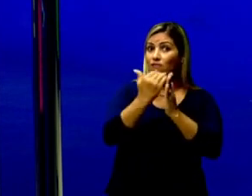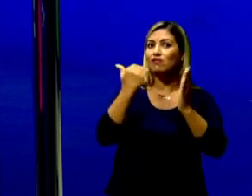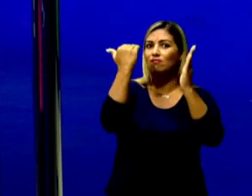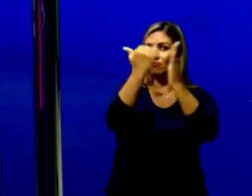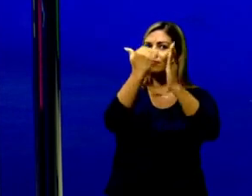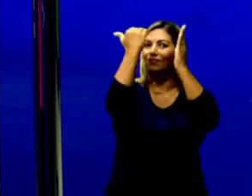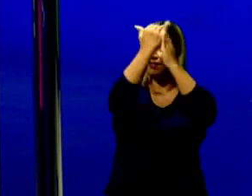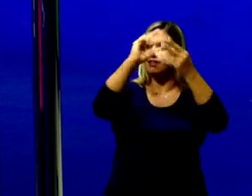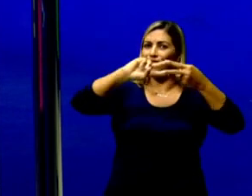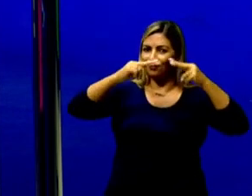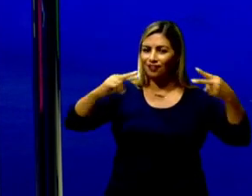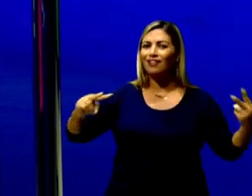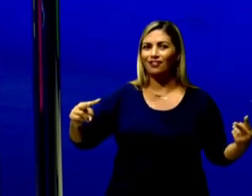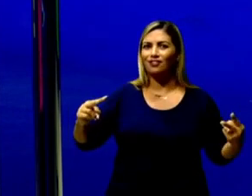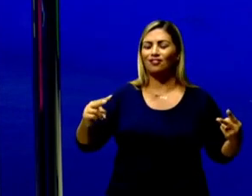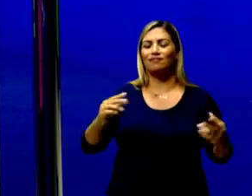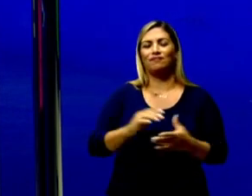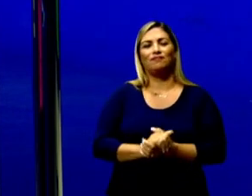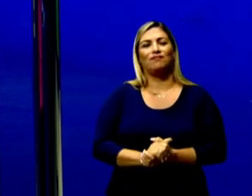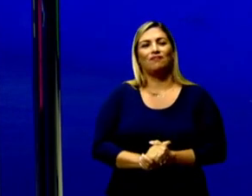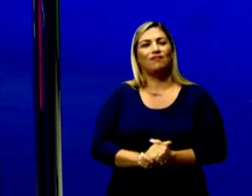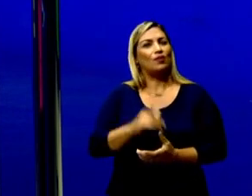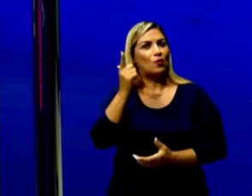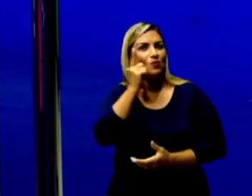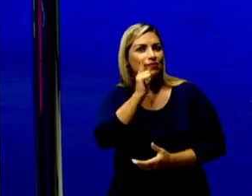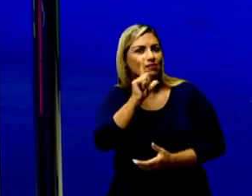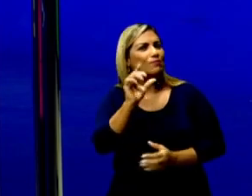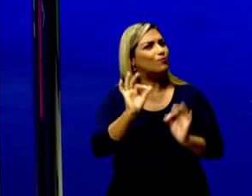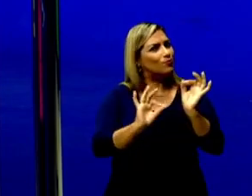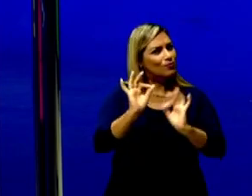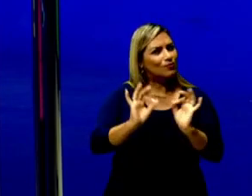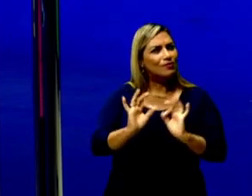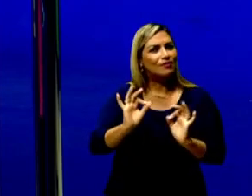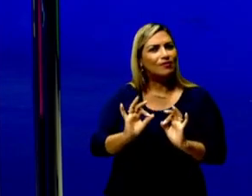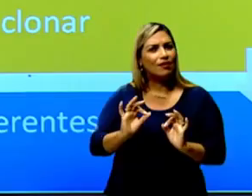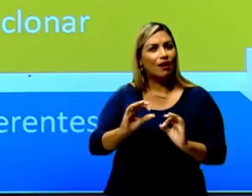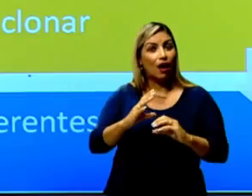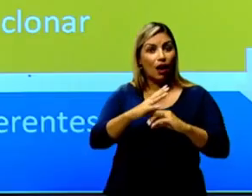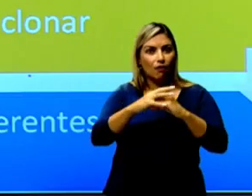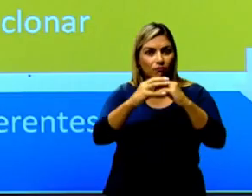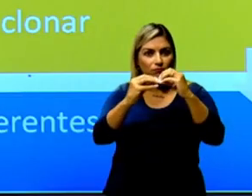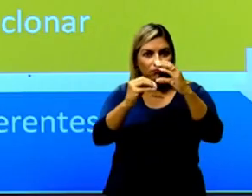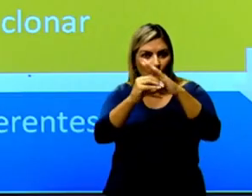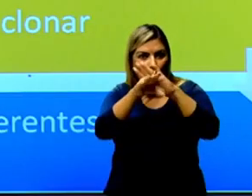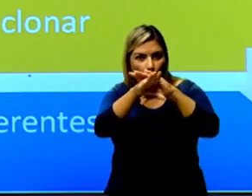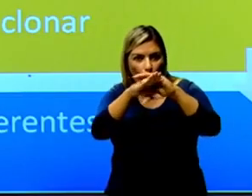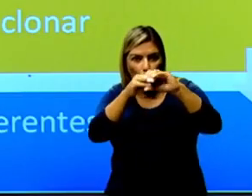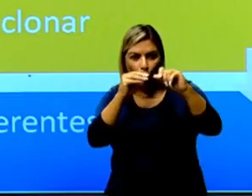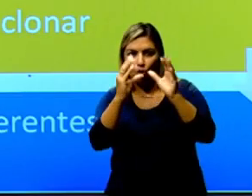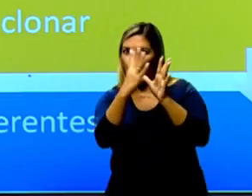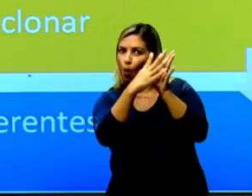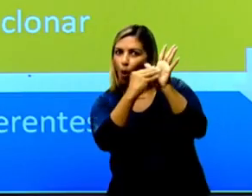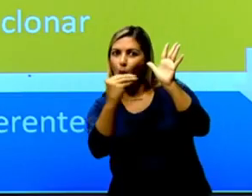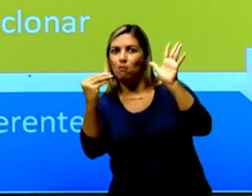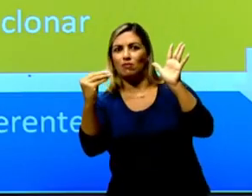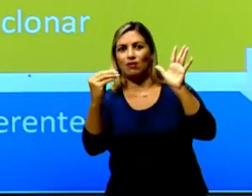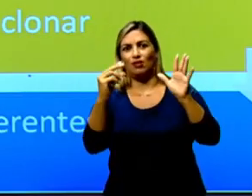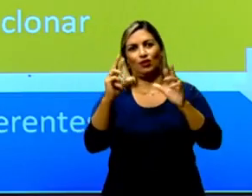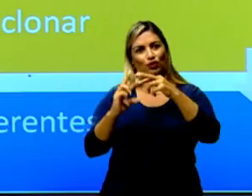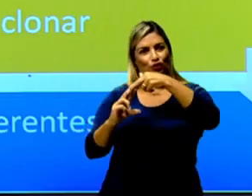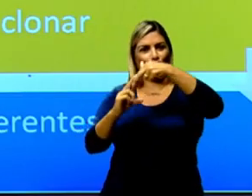genética e assim, por exemplo, conseguirmos produzir clones de genes. Então, existem